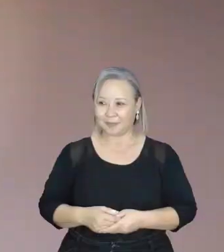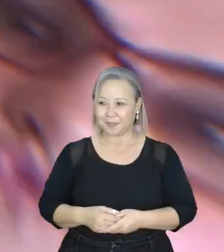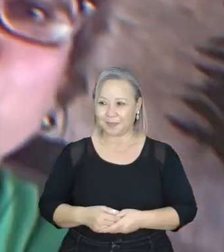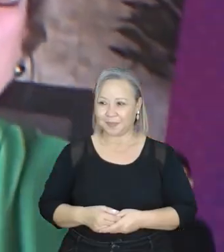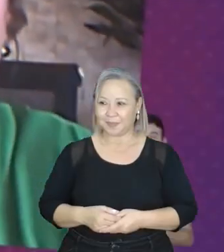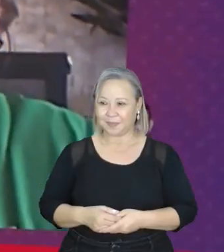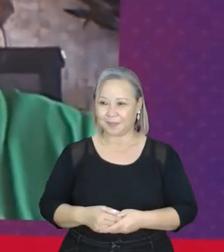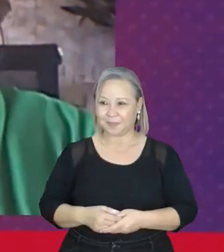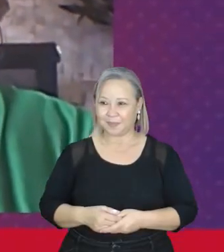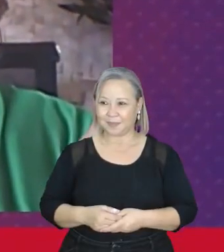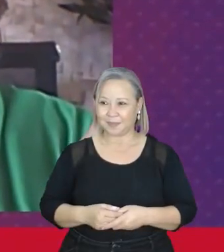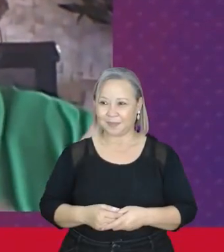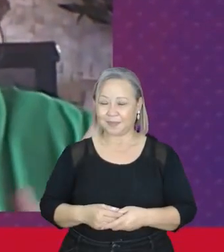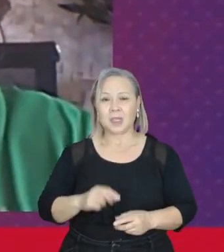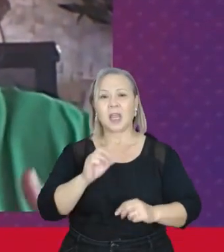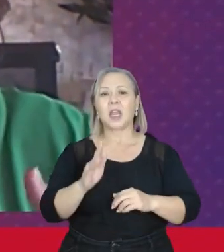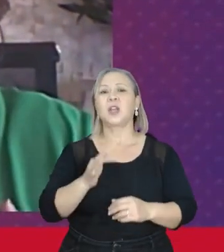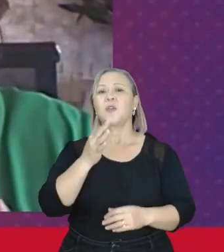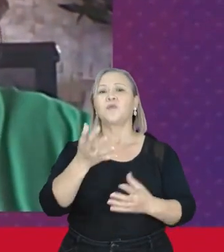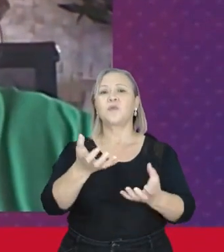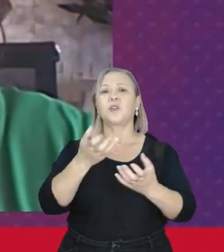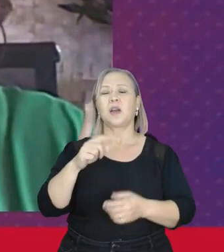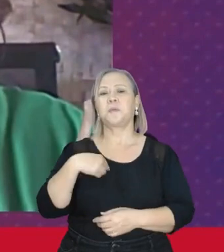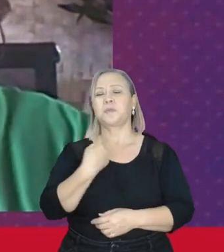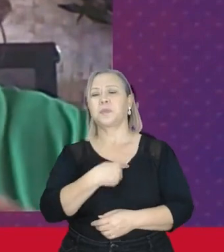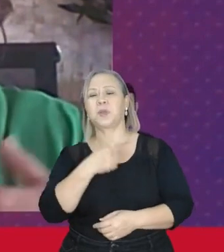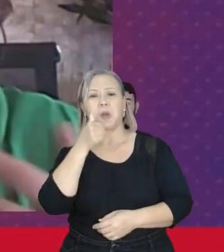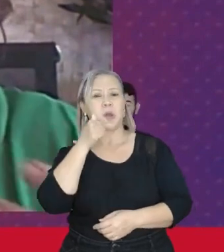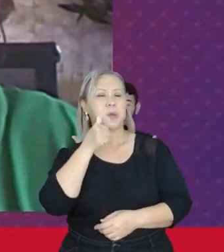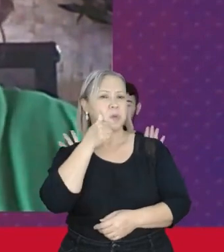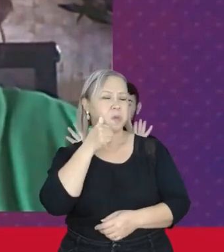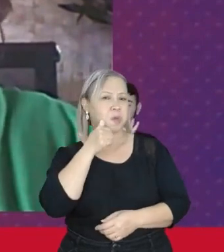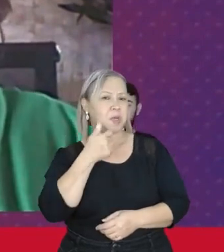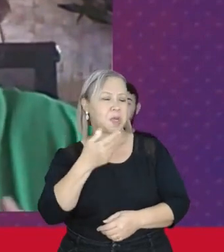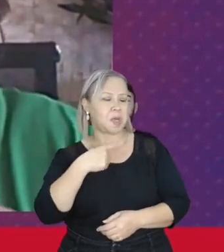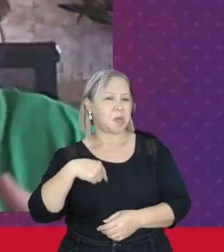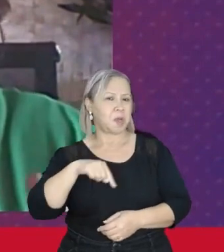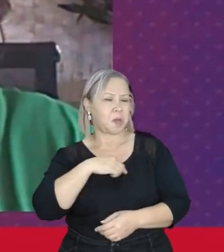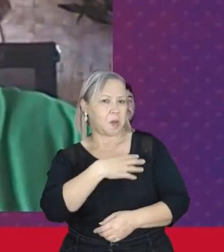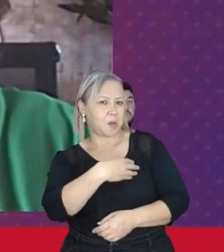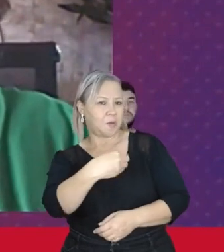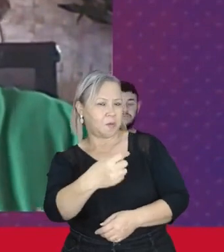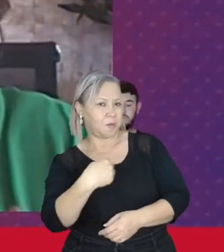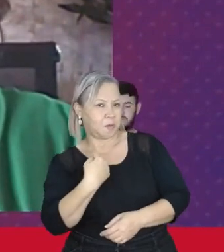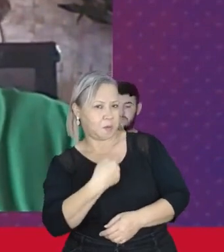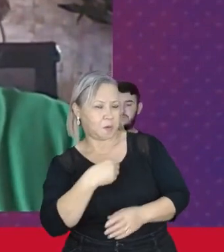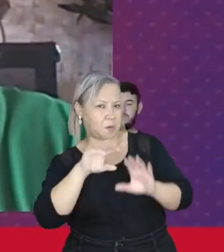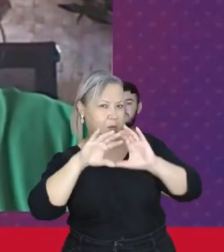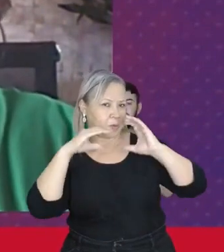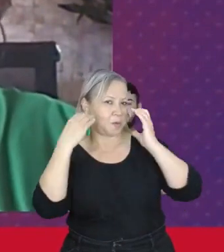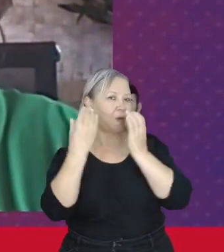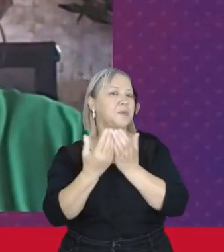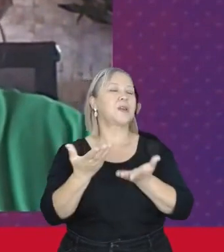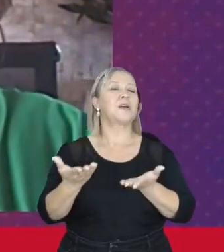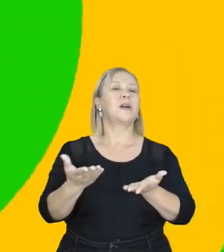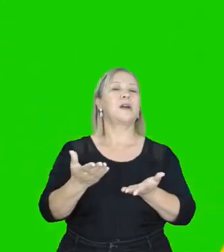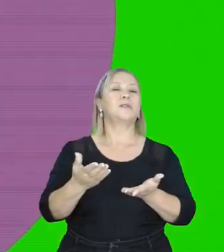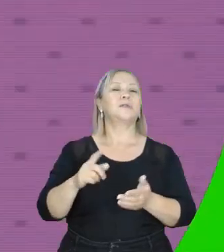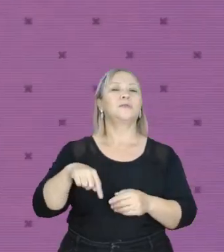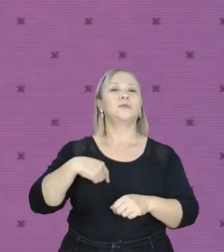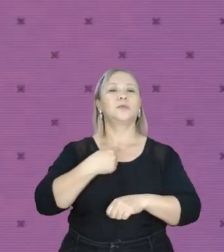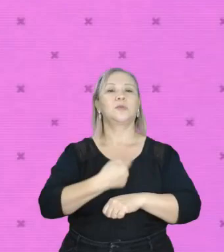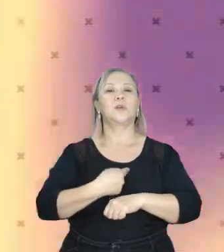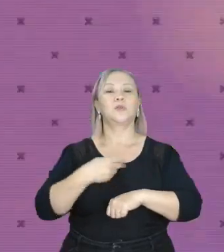Que futuro nós queremos para nós, mulheres, para os nossos filhos, para as nossas comunidades, para o nosso país?